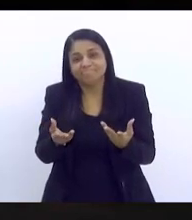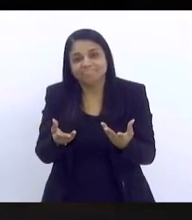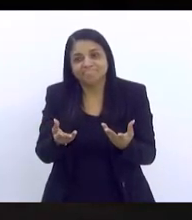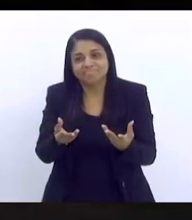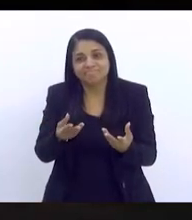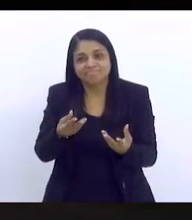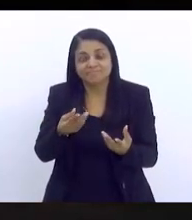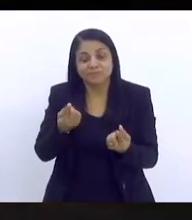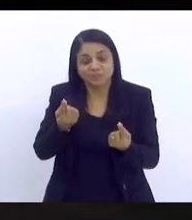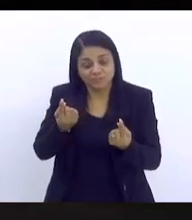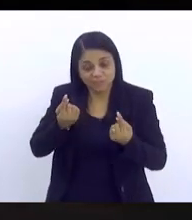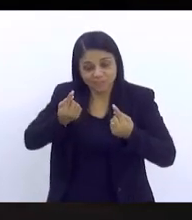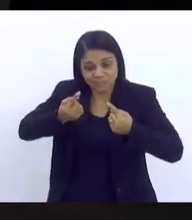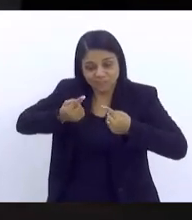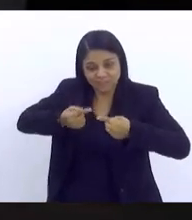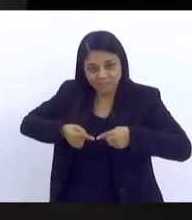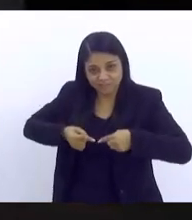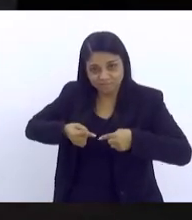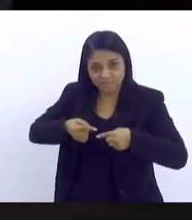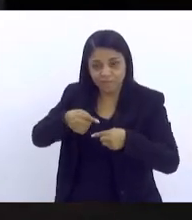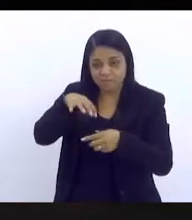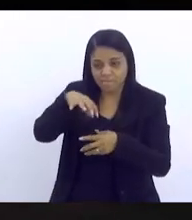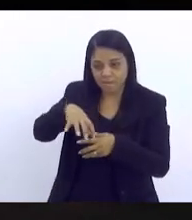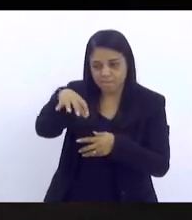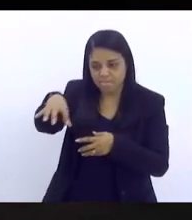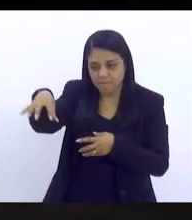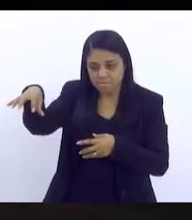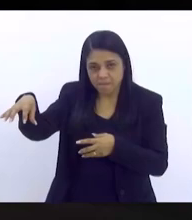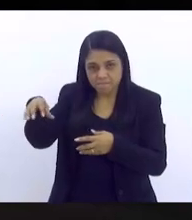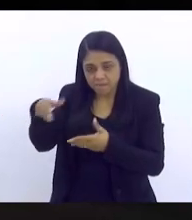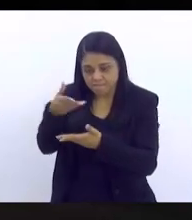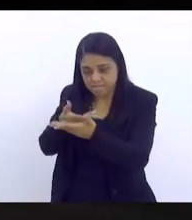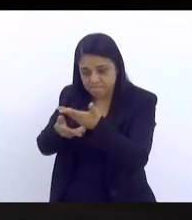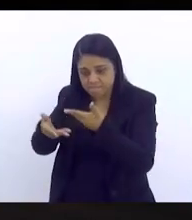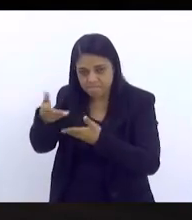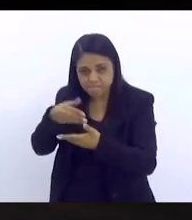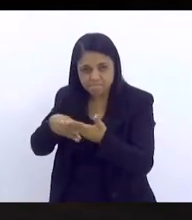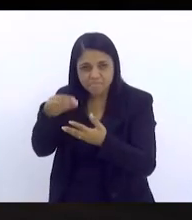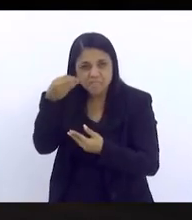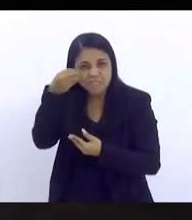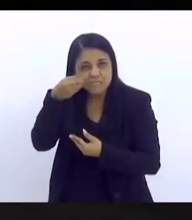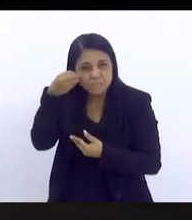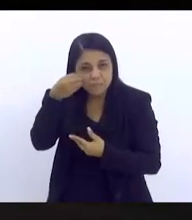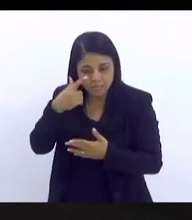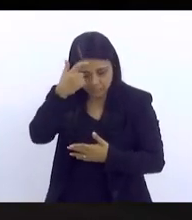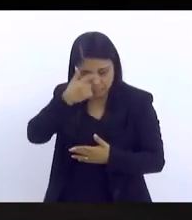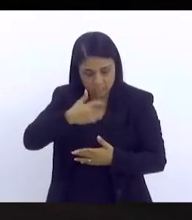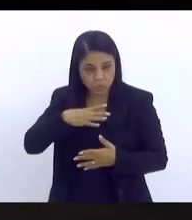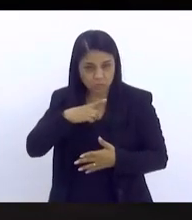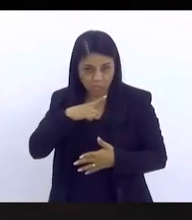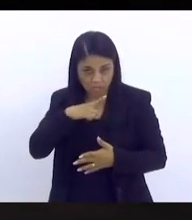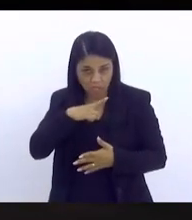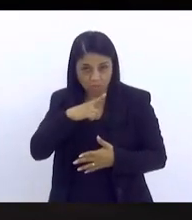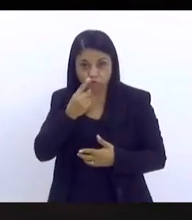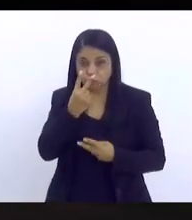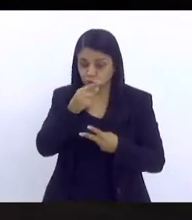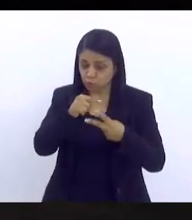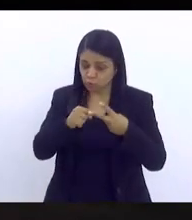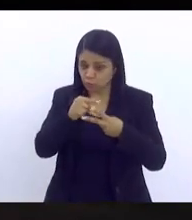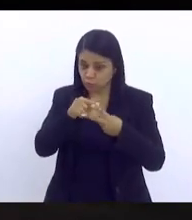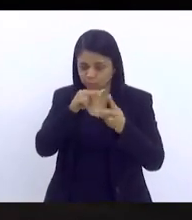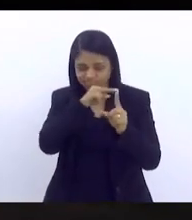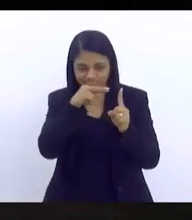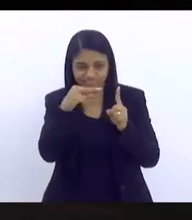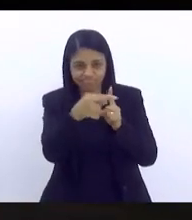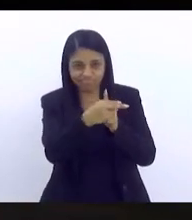esse desafio da intersetorialidade envolve, assim, a experiência que eu tenho, envolve duas perspectivas, uma